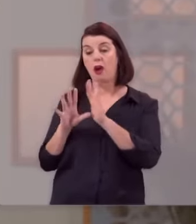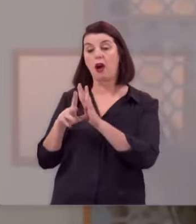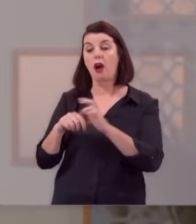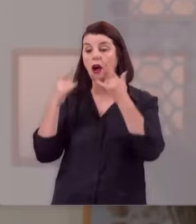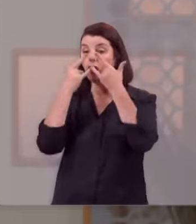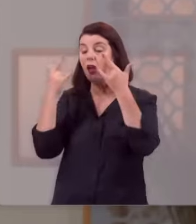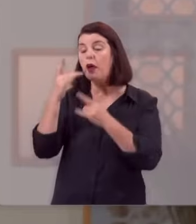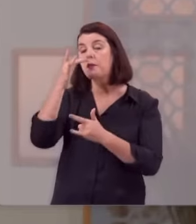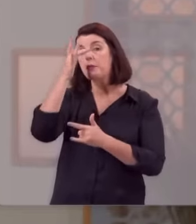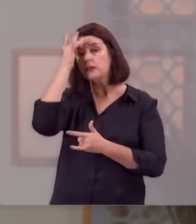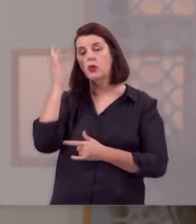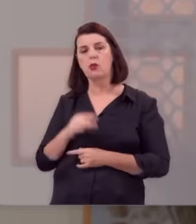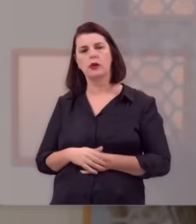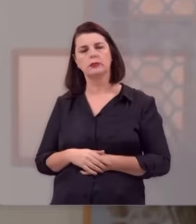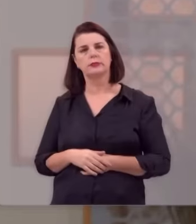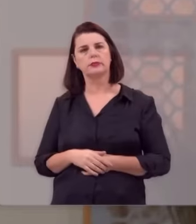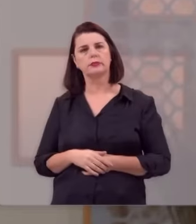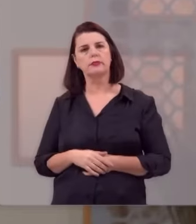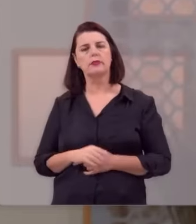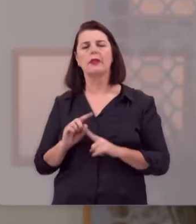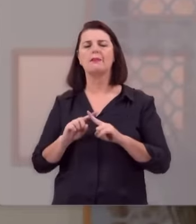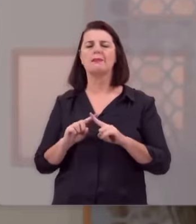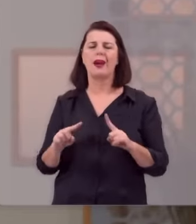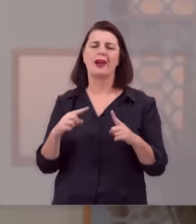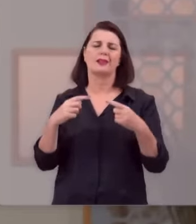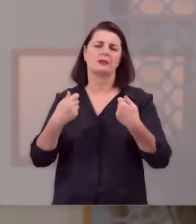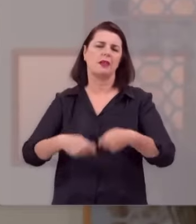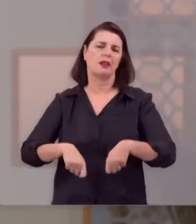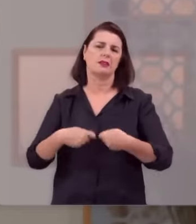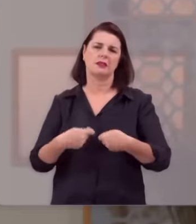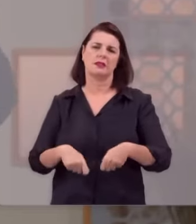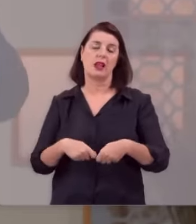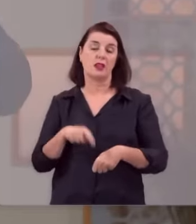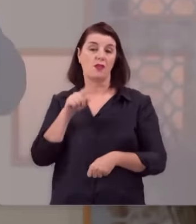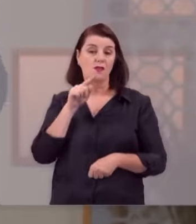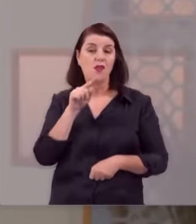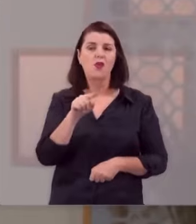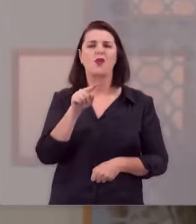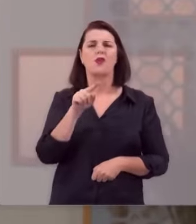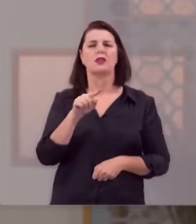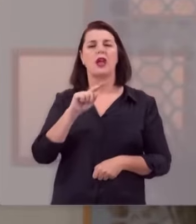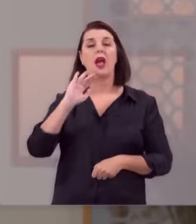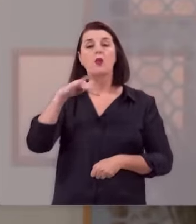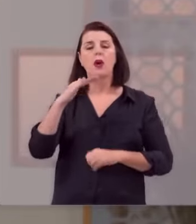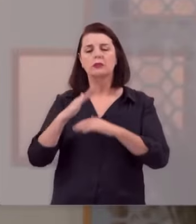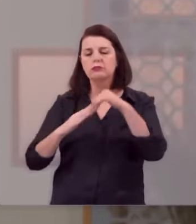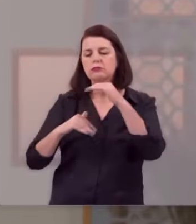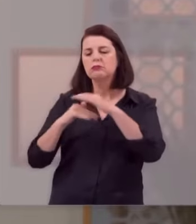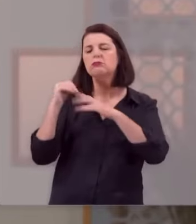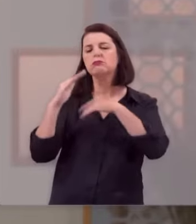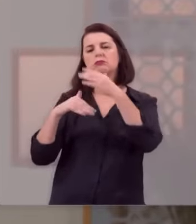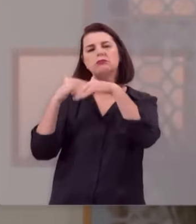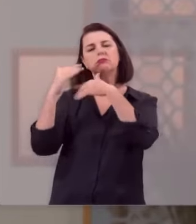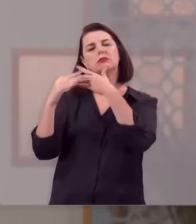comissarás os bens do teu próximo. Mas é necessário que você, ao construir um patrimônio,